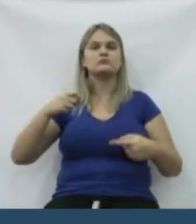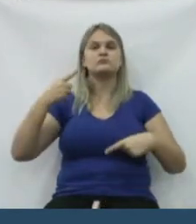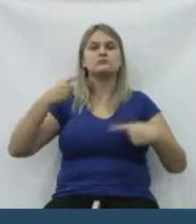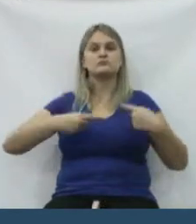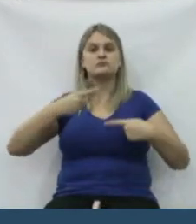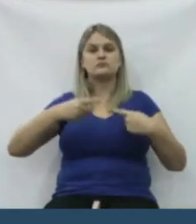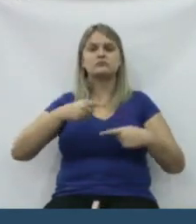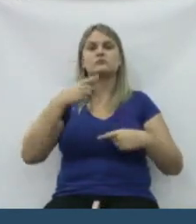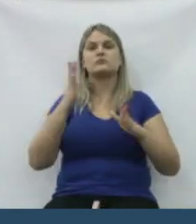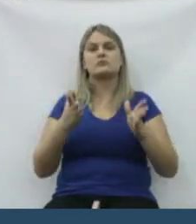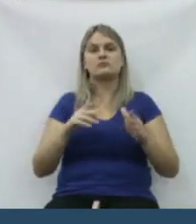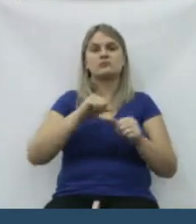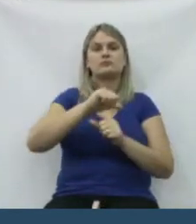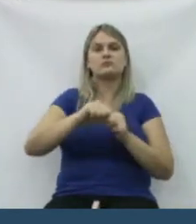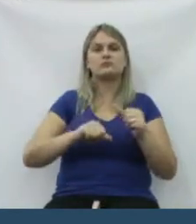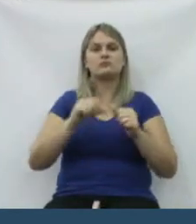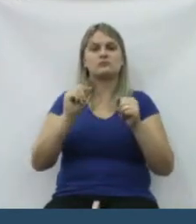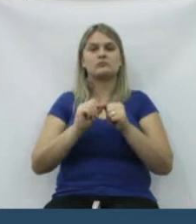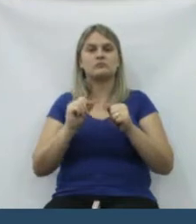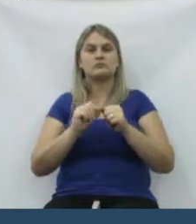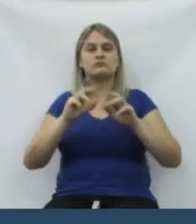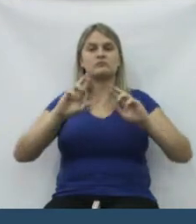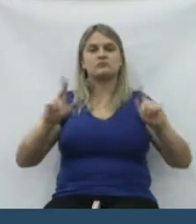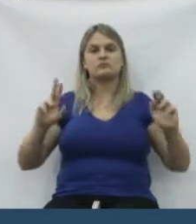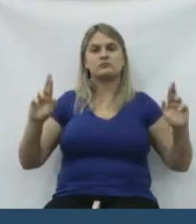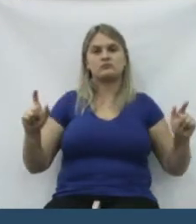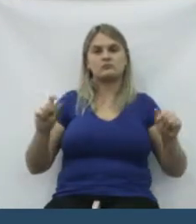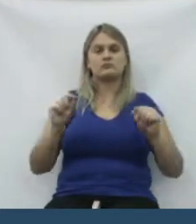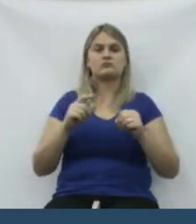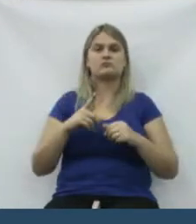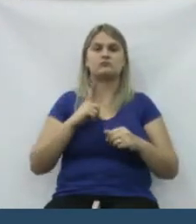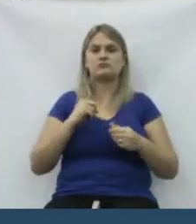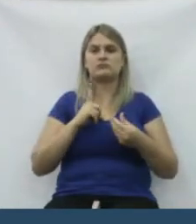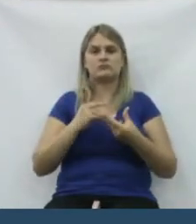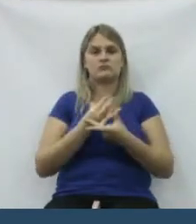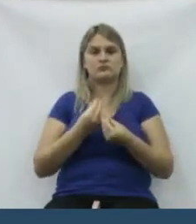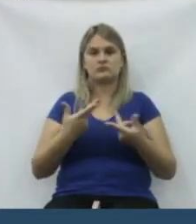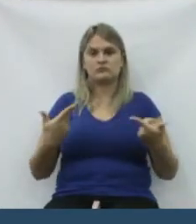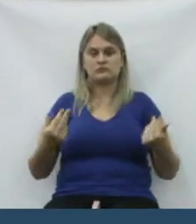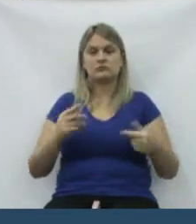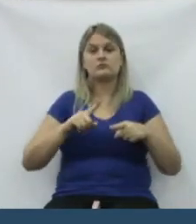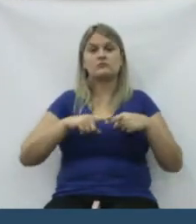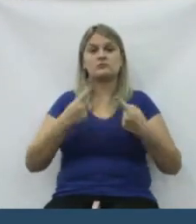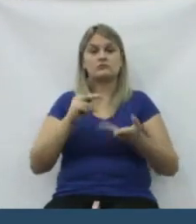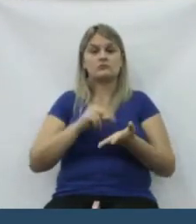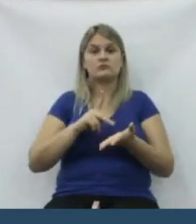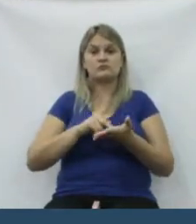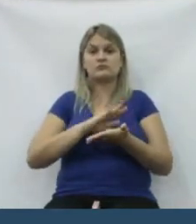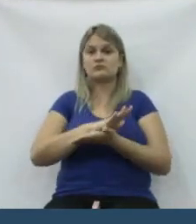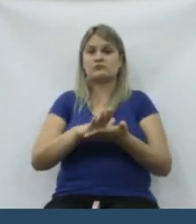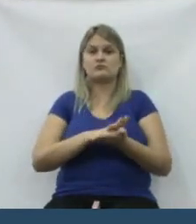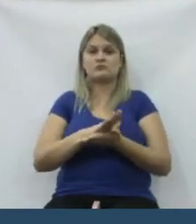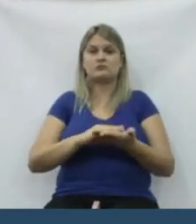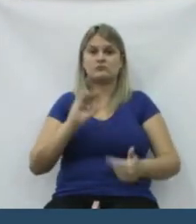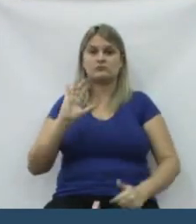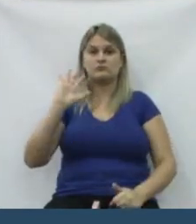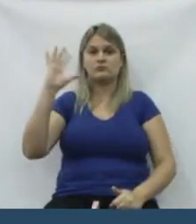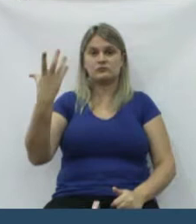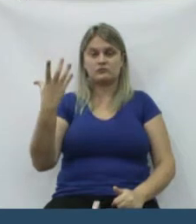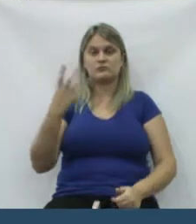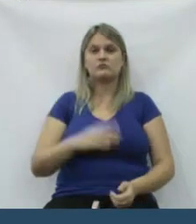contando? Que vamos dar isso, vamos dar aquilo, vamos fazer isso, vamos fazer aquilo. E na realidade, nada acontece.